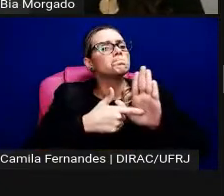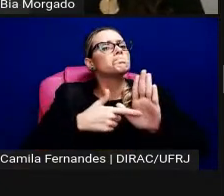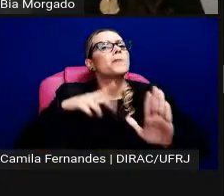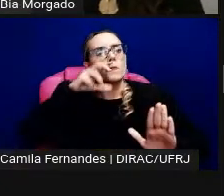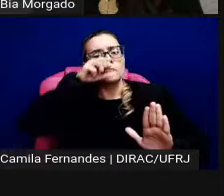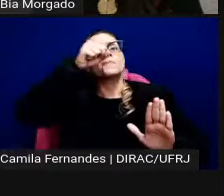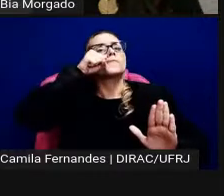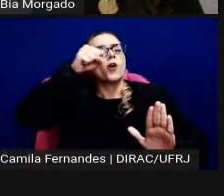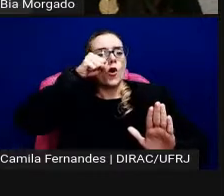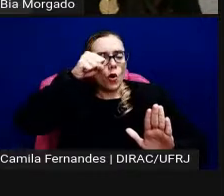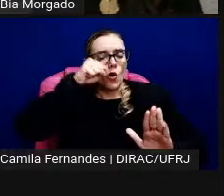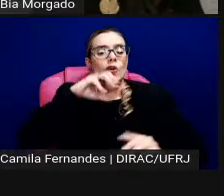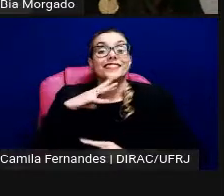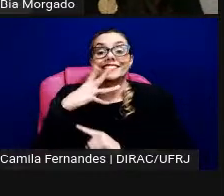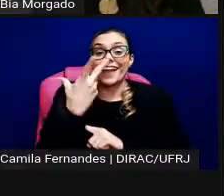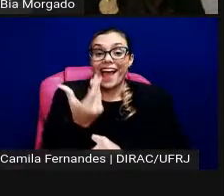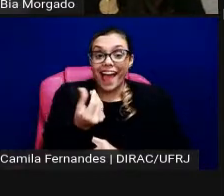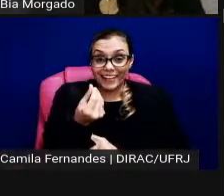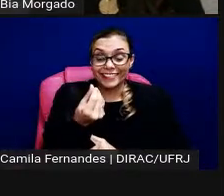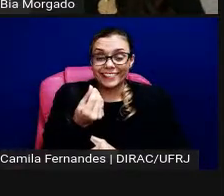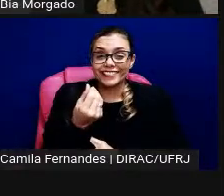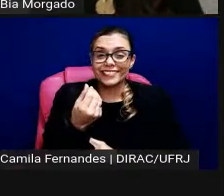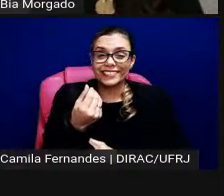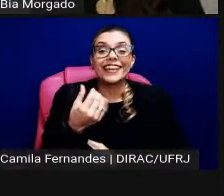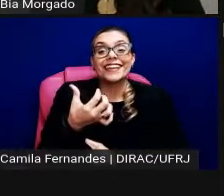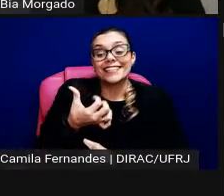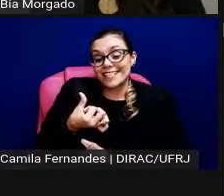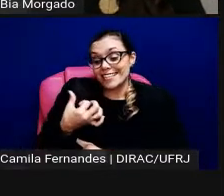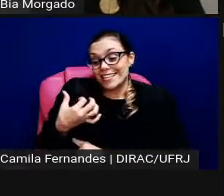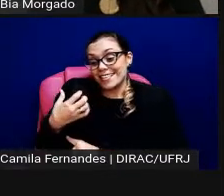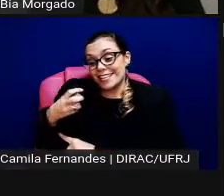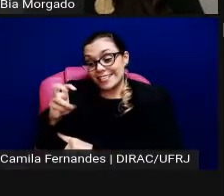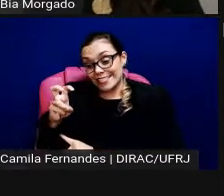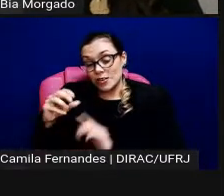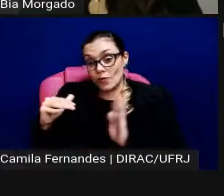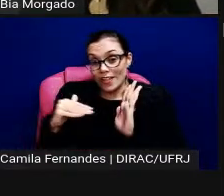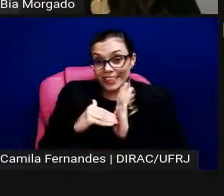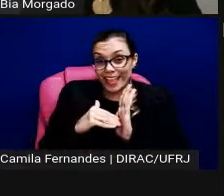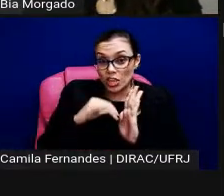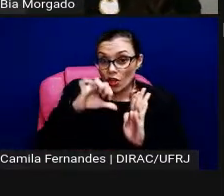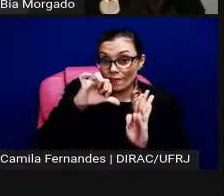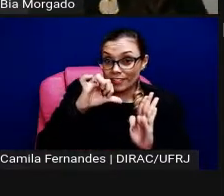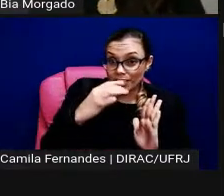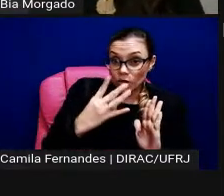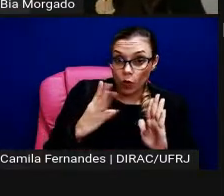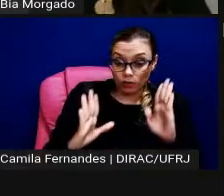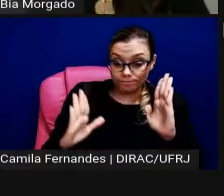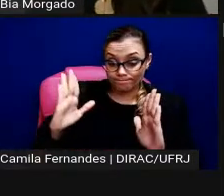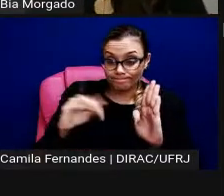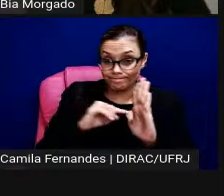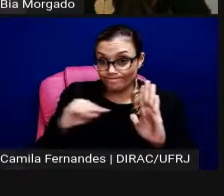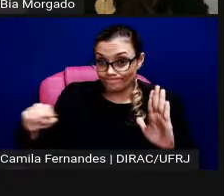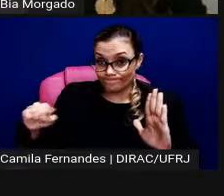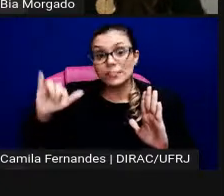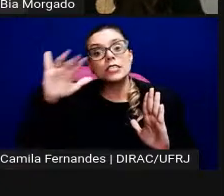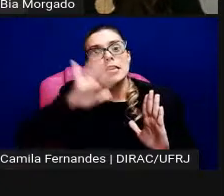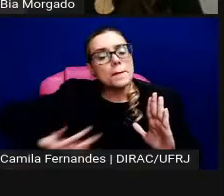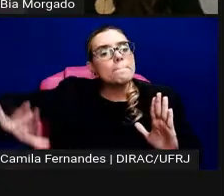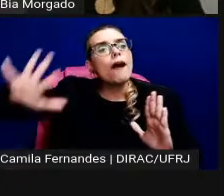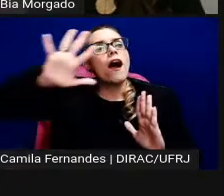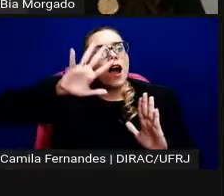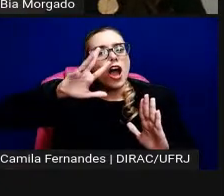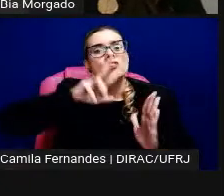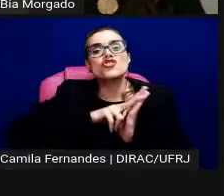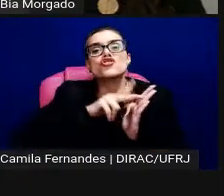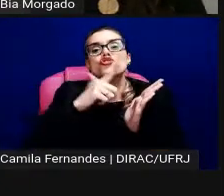tantos anos depois, de 65 para 94, tem essa imagem forte aqui do Jornal do Brasil, de uma Bienal de São